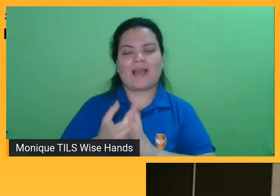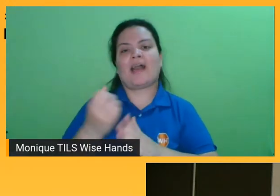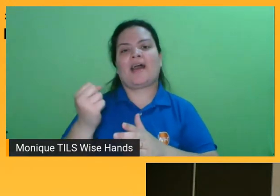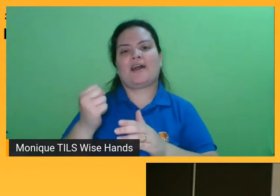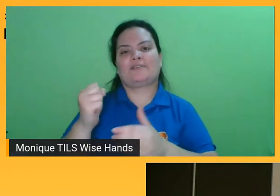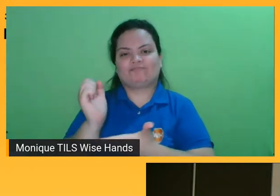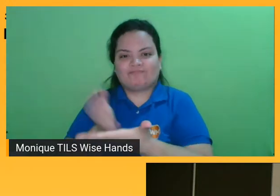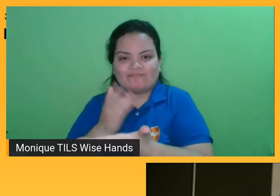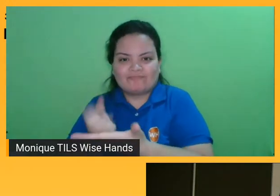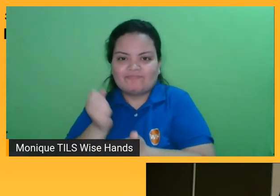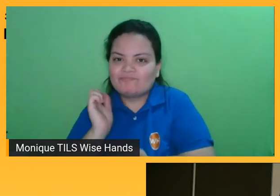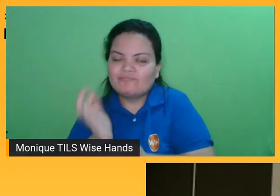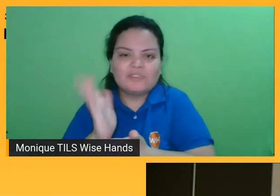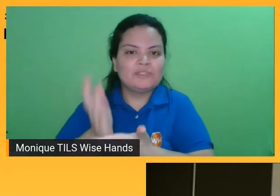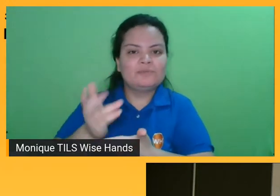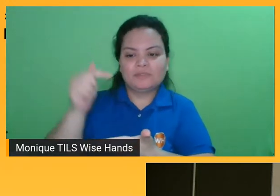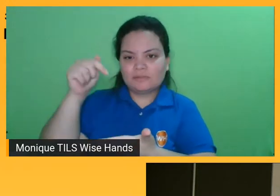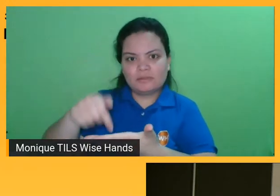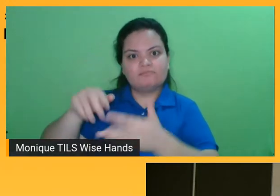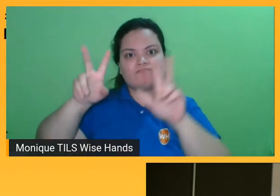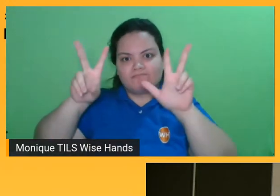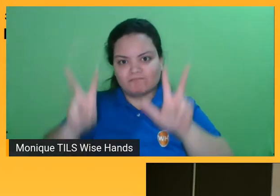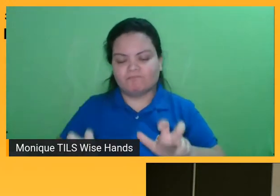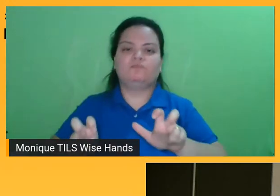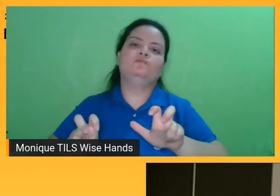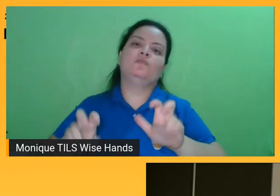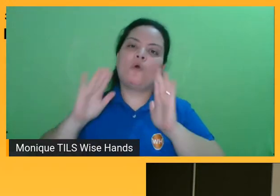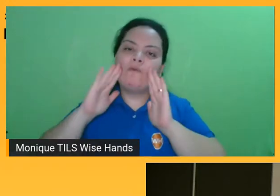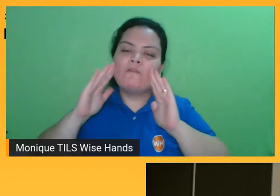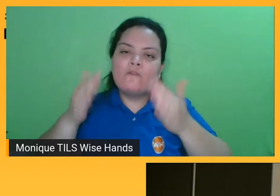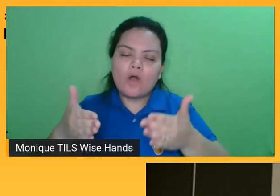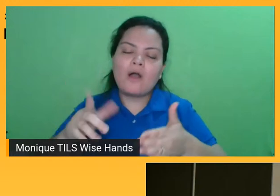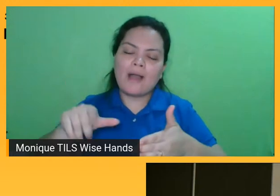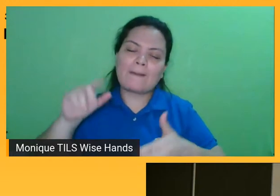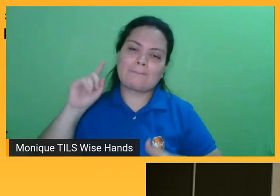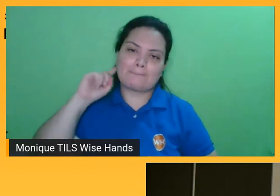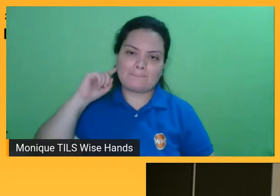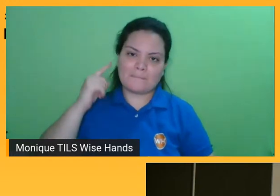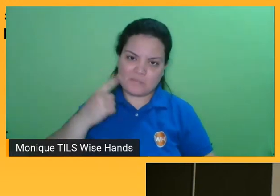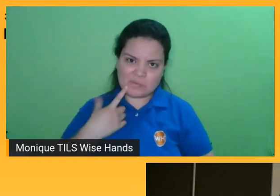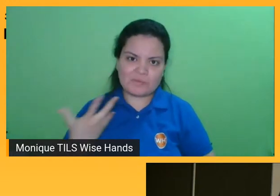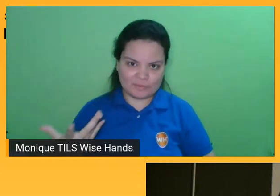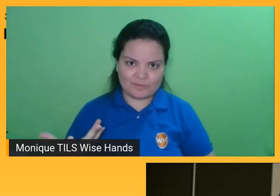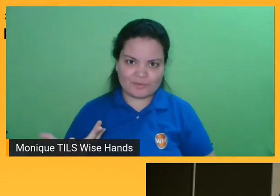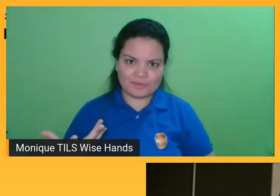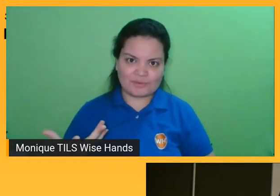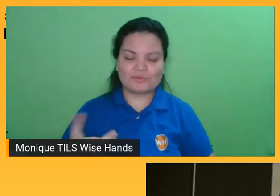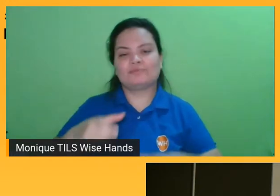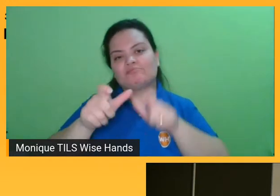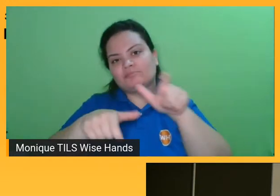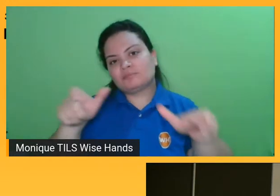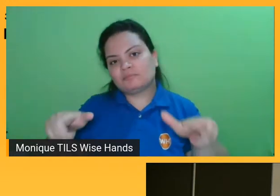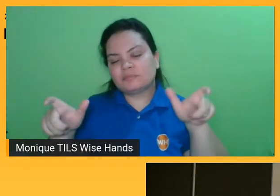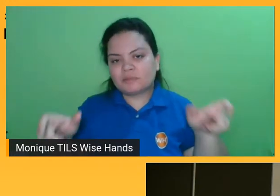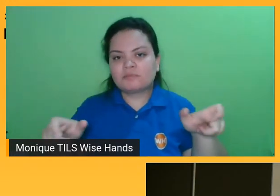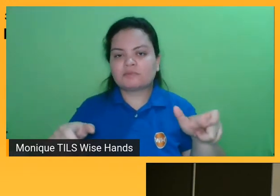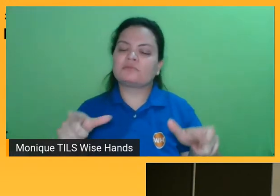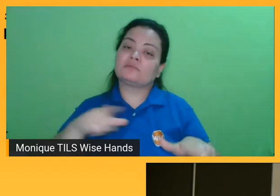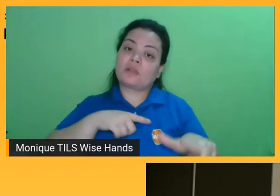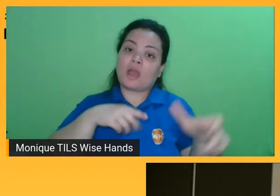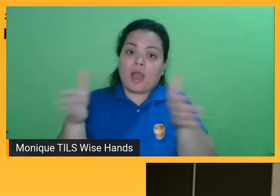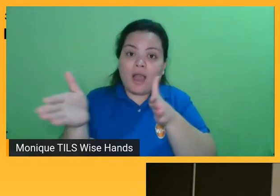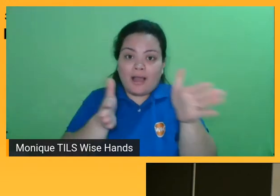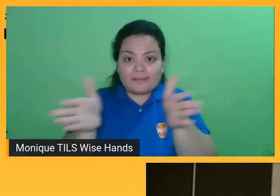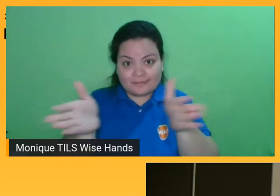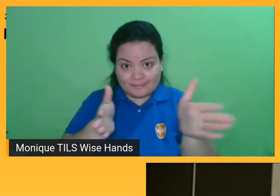de uma outra forma e fazer com que o conteúdo chegasse nas pessoas de uma forma eficaz, né? Então, ele atende